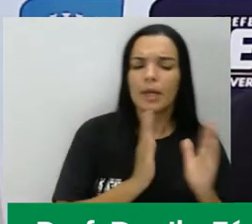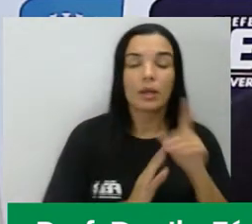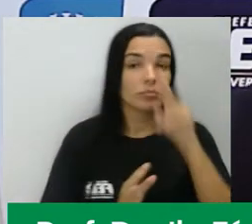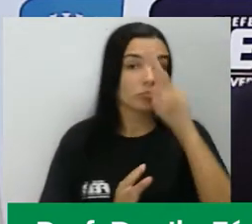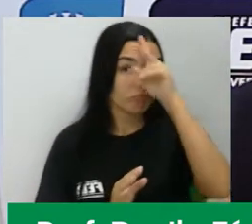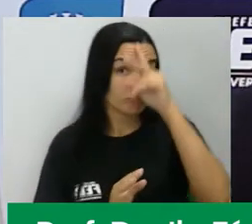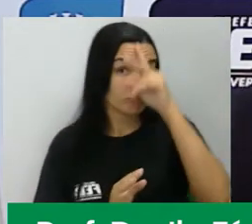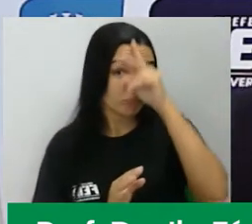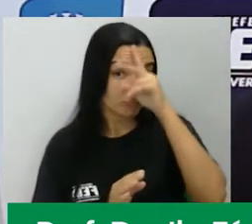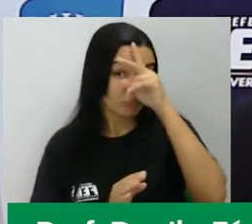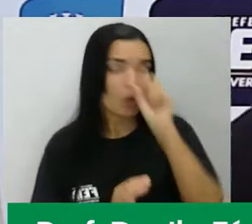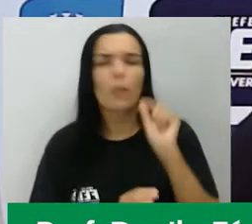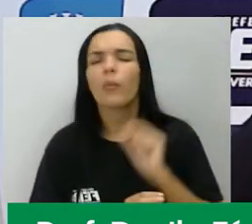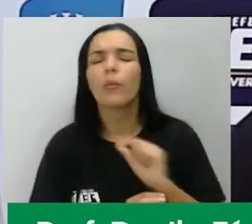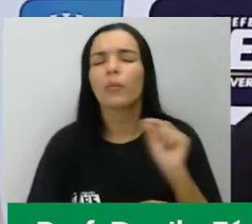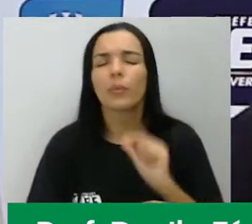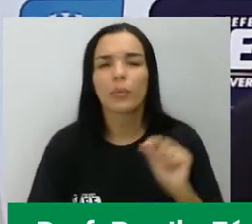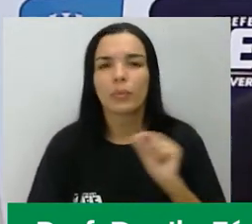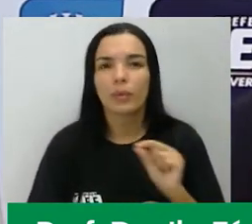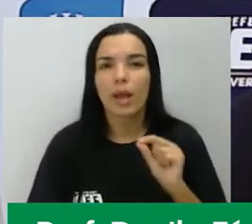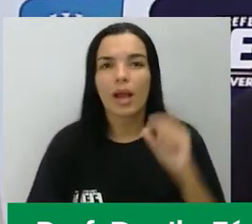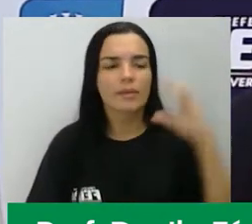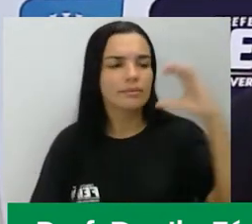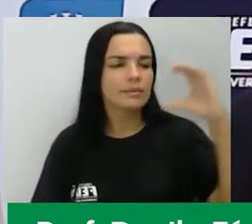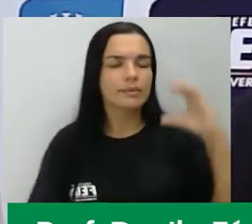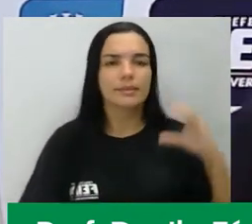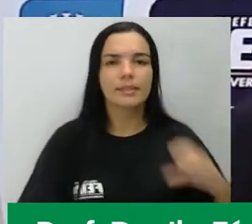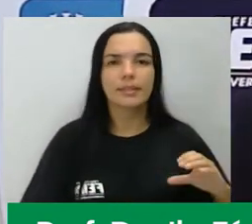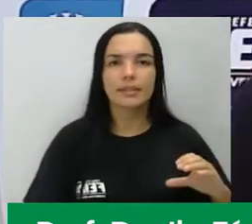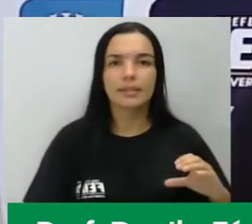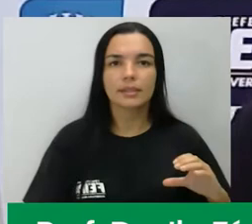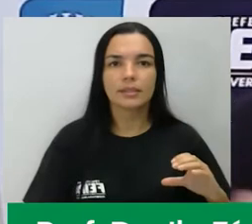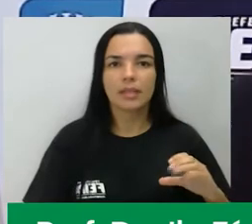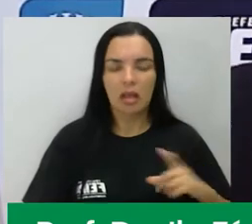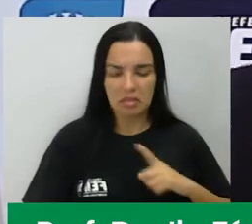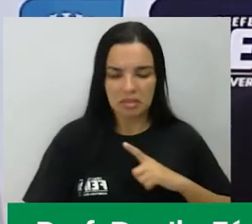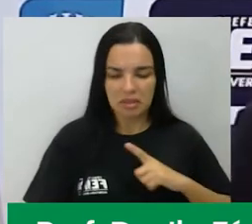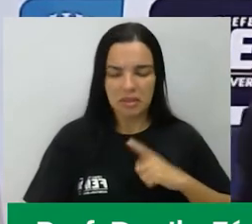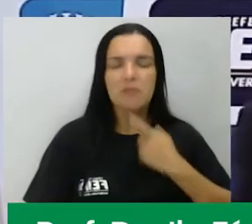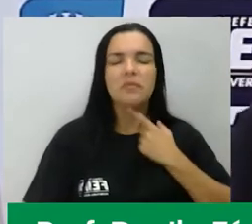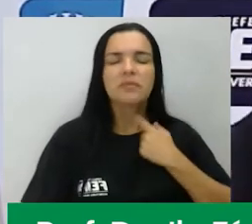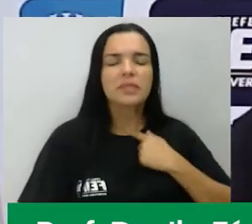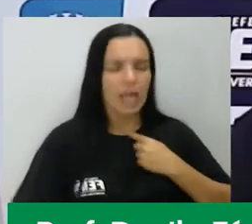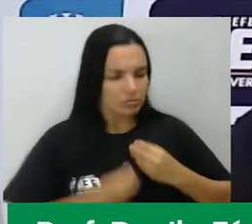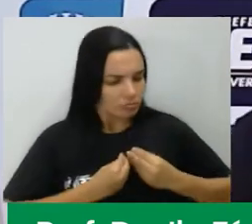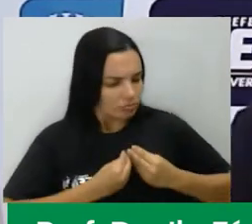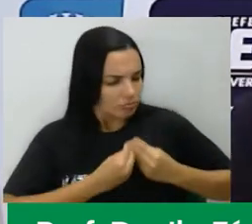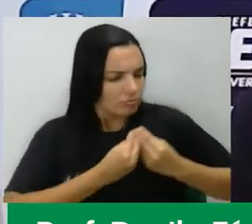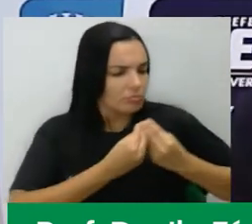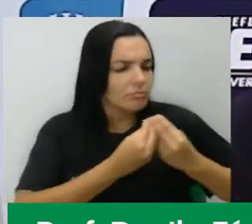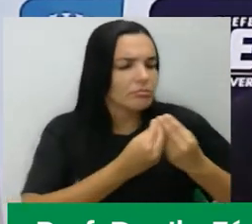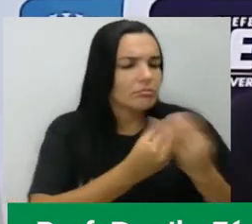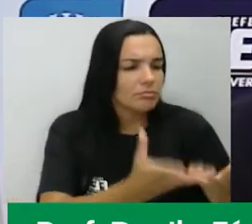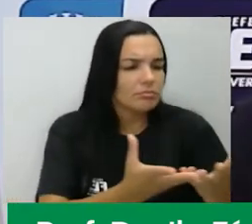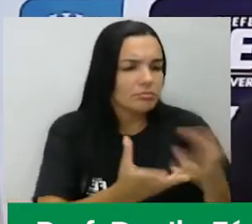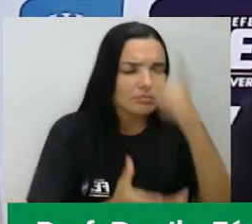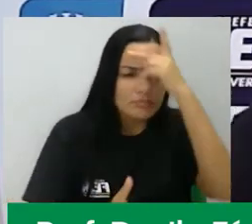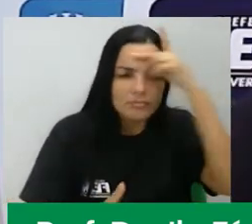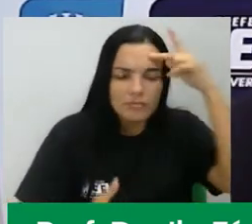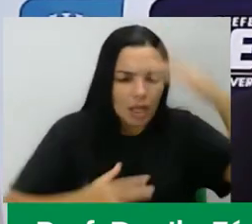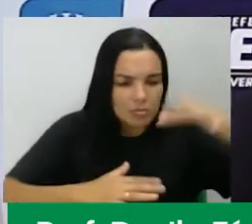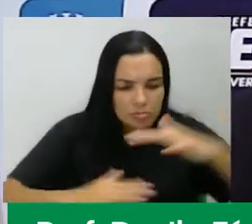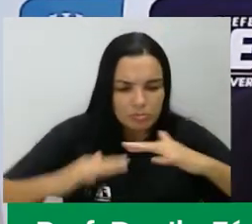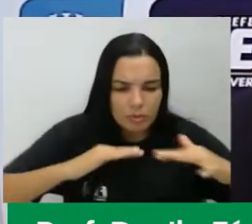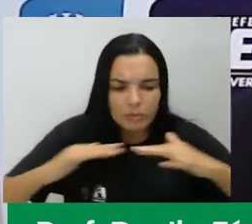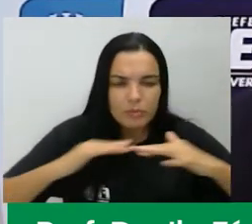história em que a cidadania, ela inspirou muito movimento, inspirou muita gente